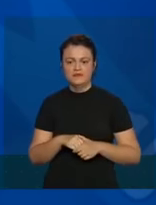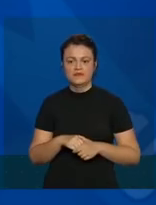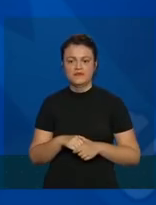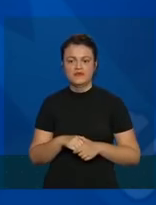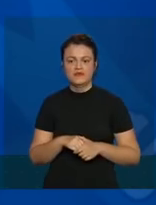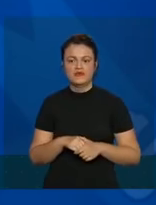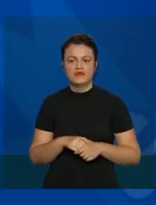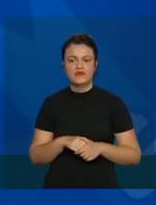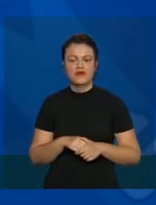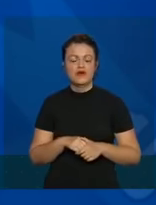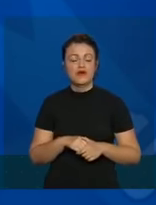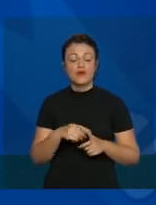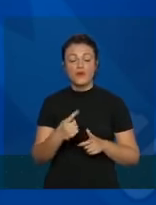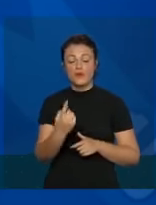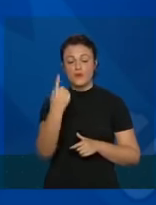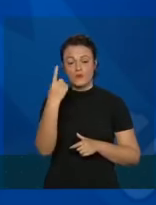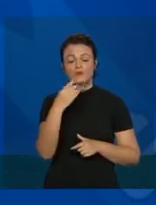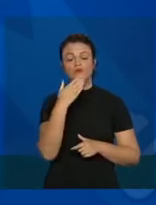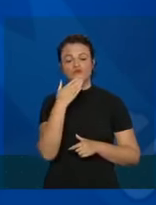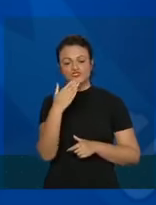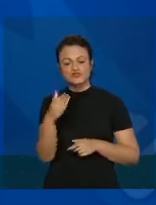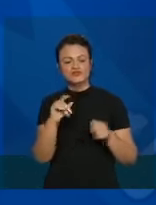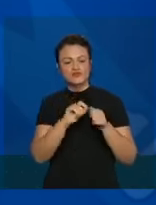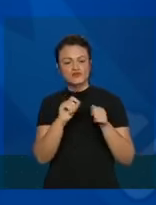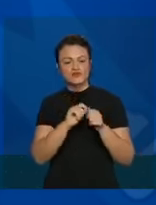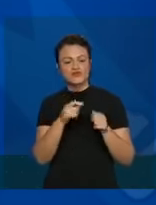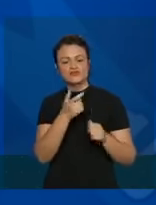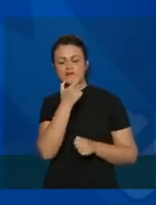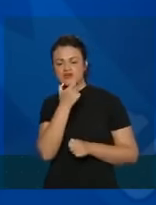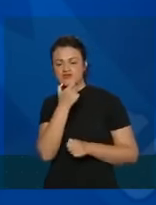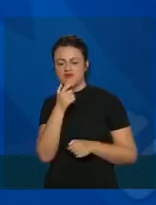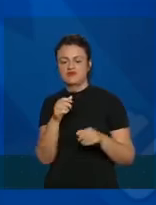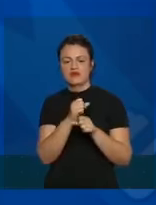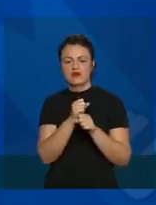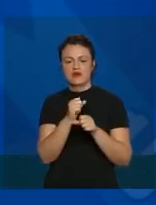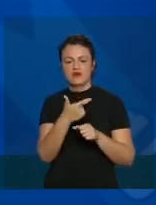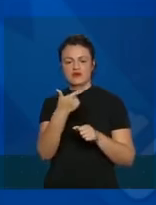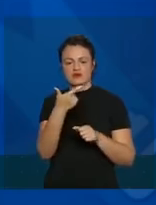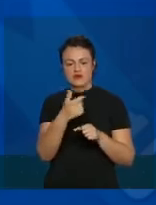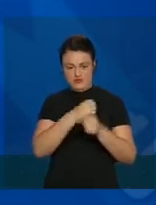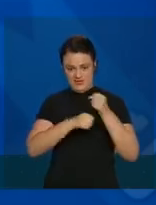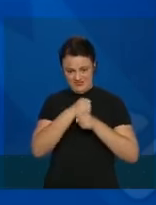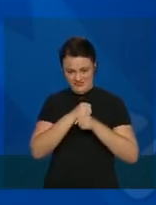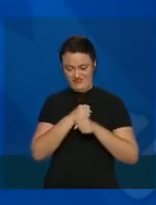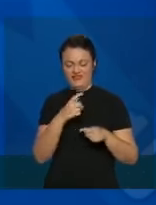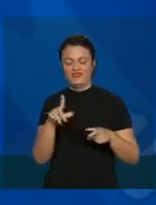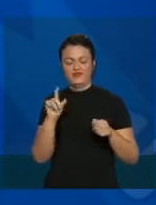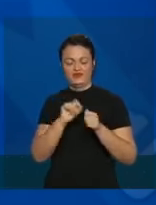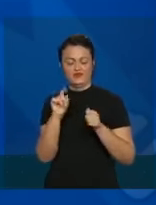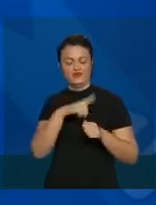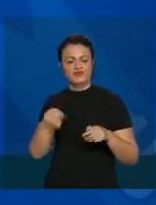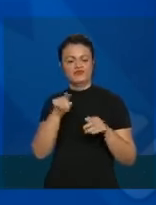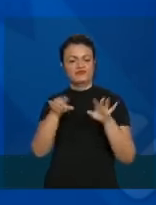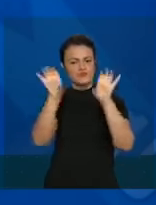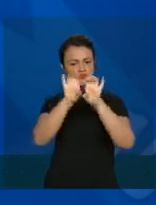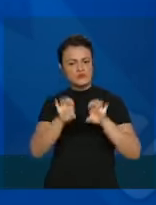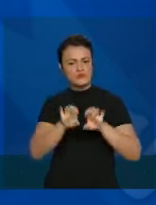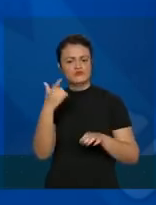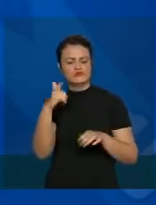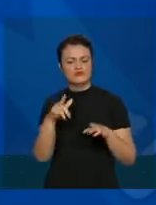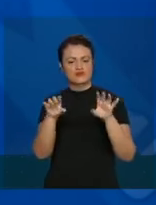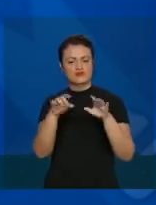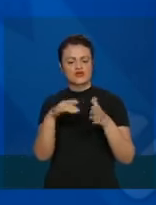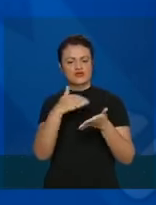Um pedido que eu fiz ao ministro Mandetta em 2019, quando nós estávamos reestruturando a